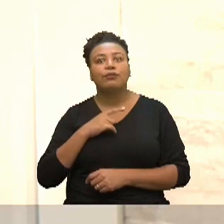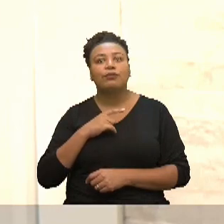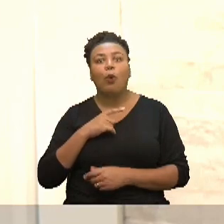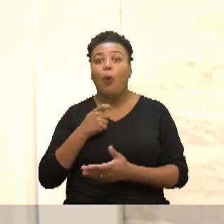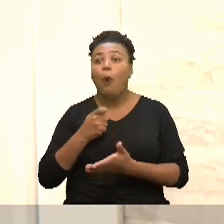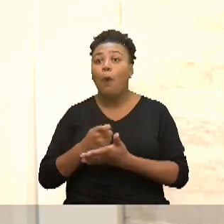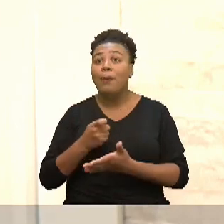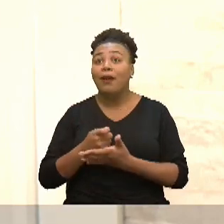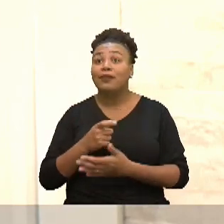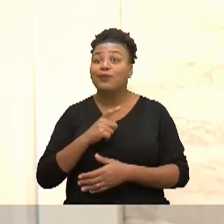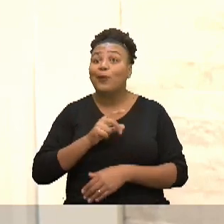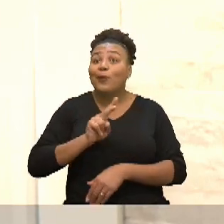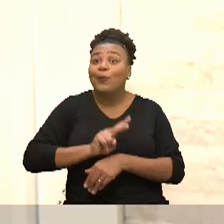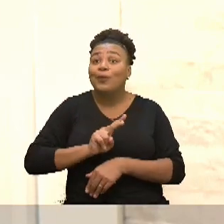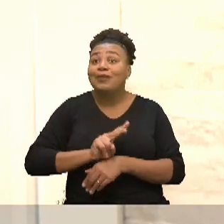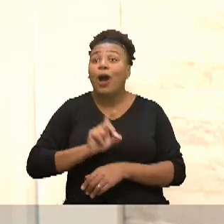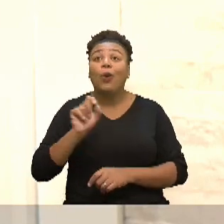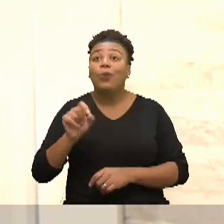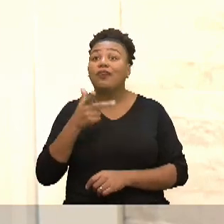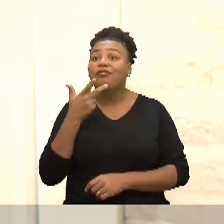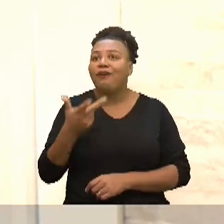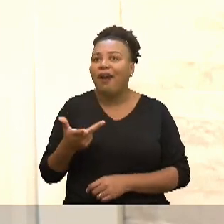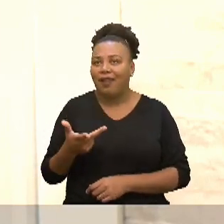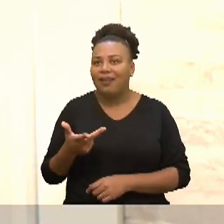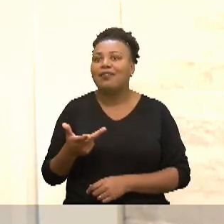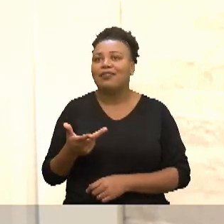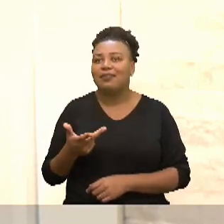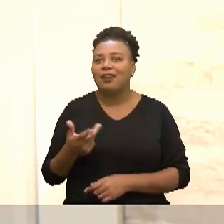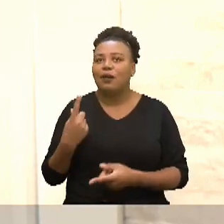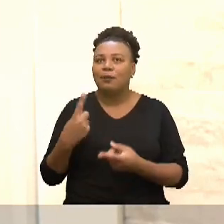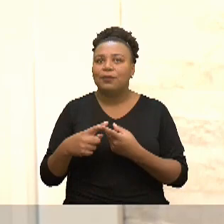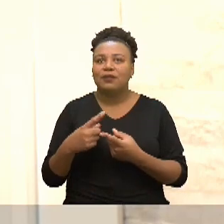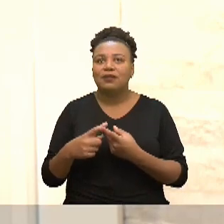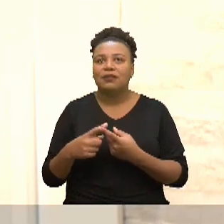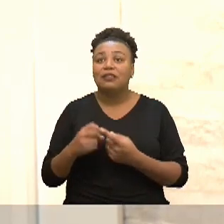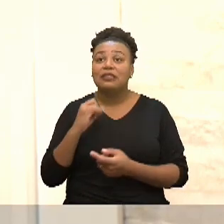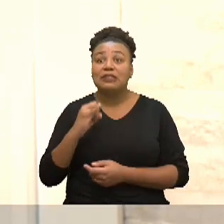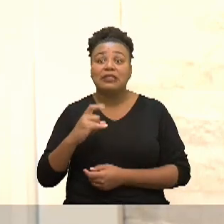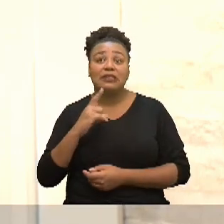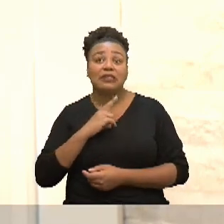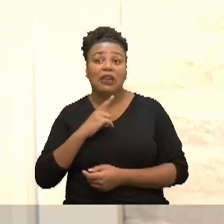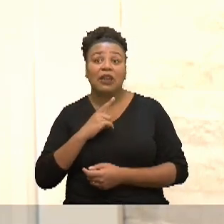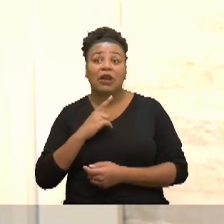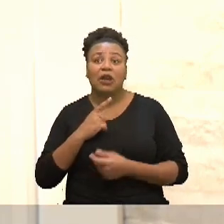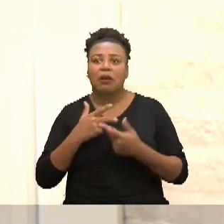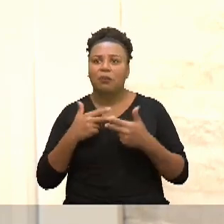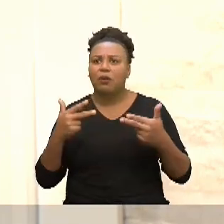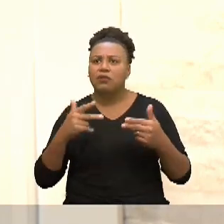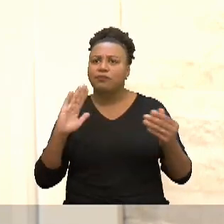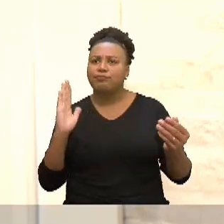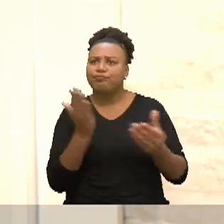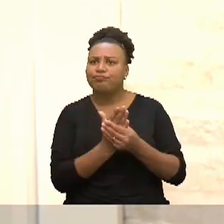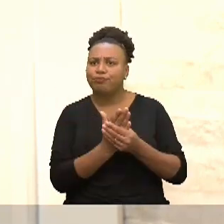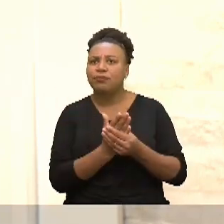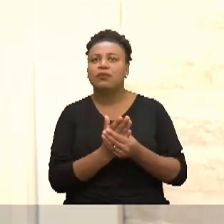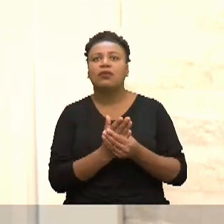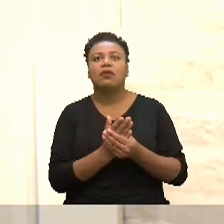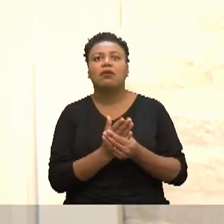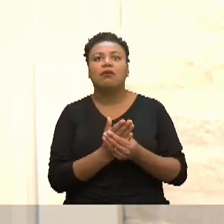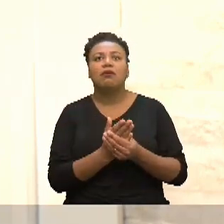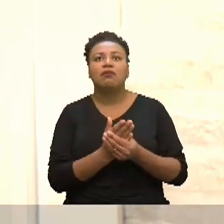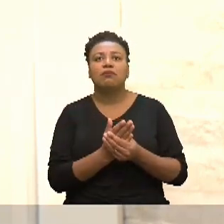obrigação de ter cuidado com o que fala porque se existe qualquer coisa subjúdice em um processo